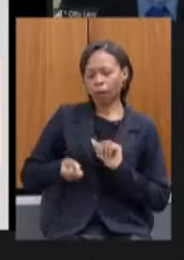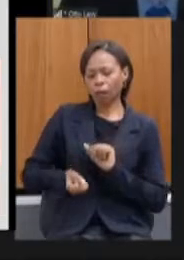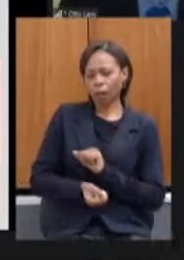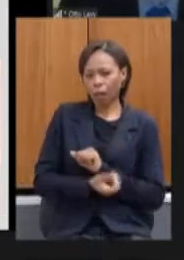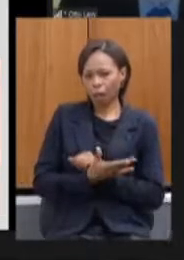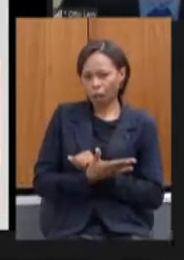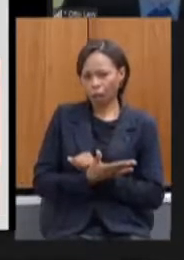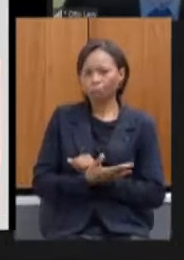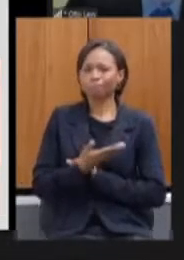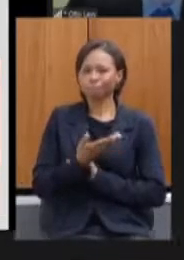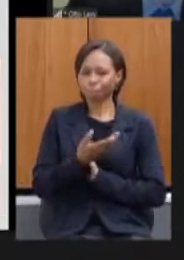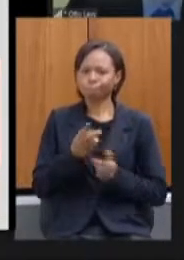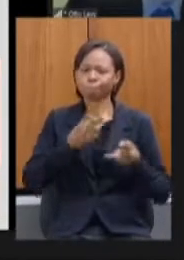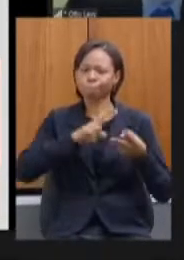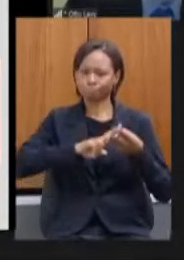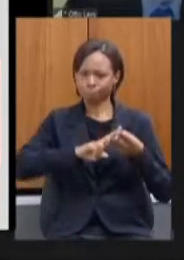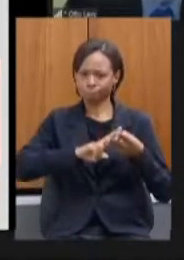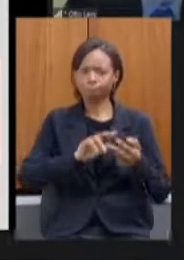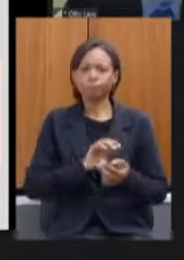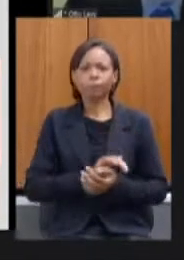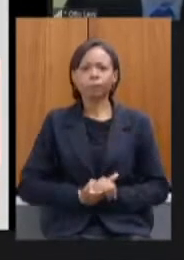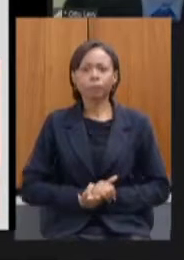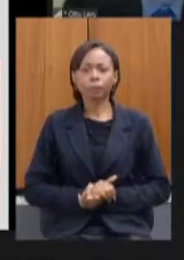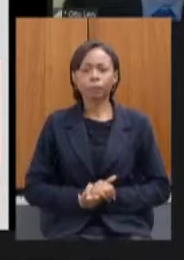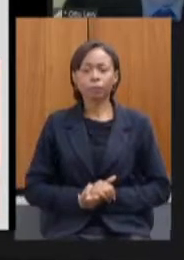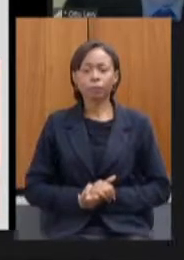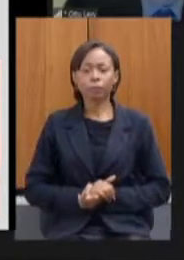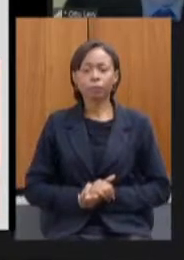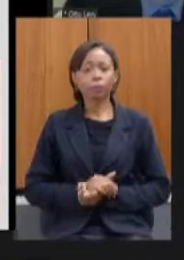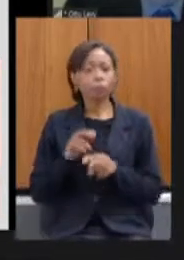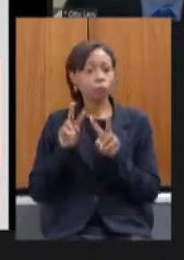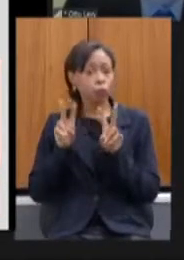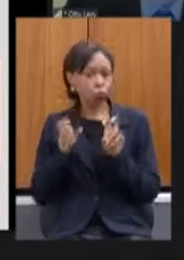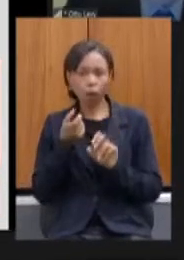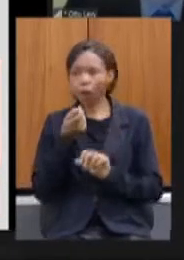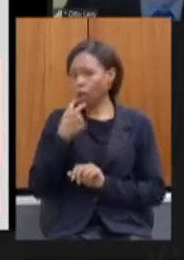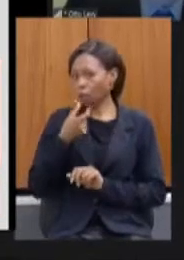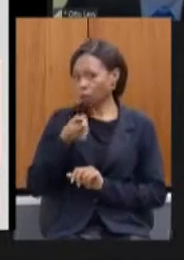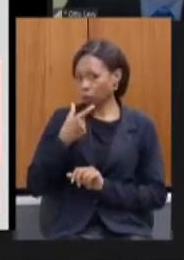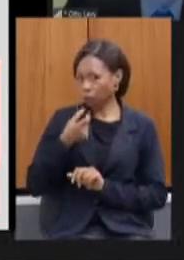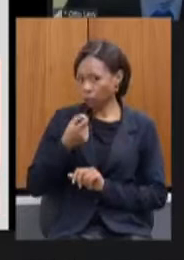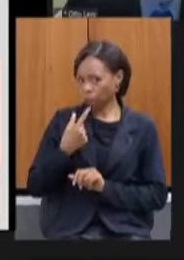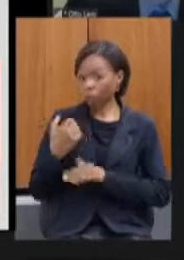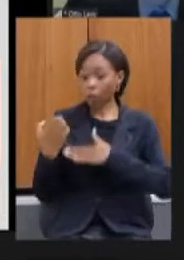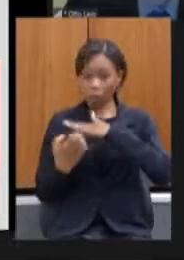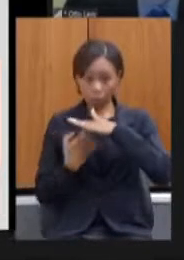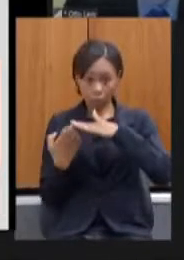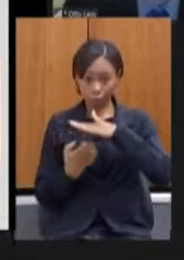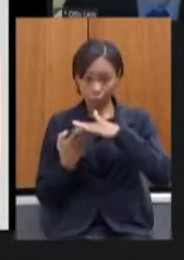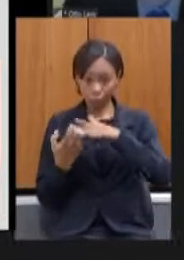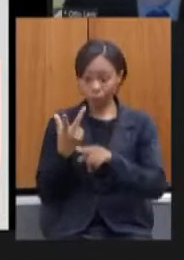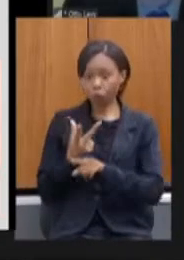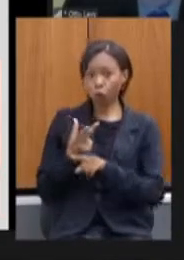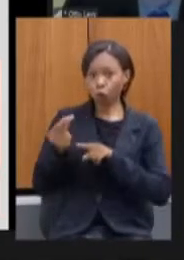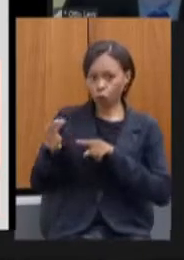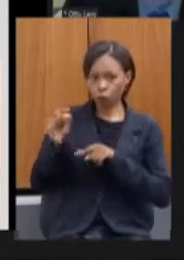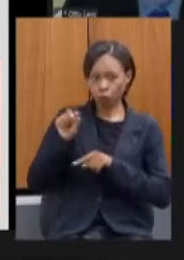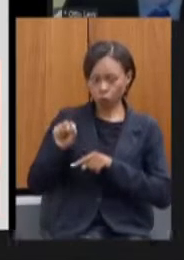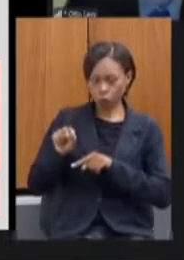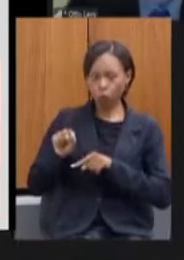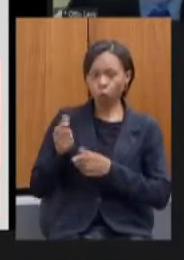Tivemos também no caso de medicamentos empresa vencedor de licitação para compra de medicamentos dentre eles